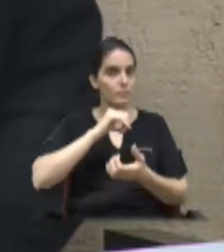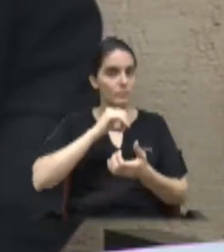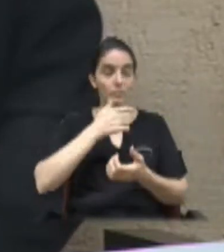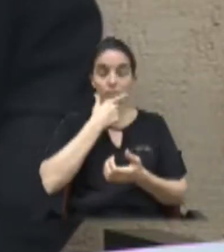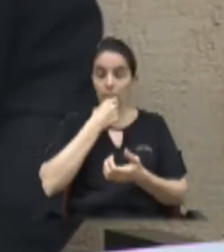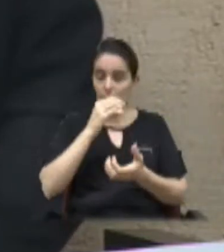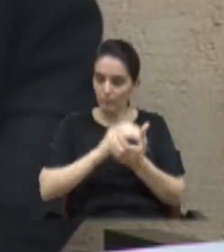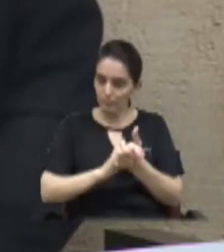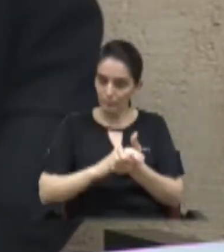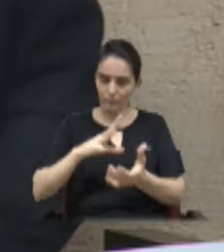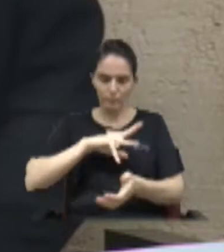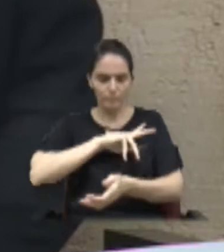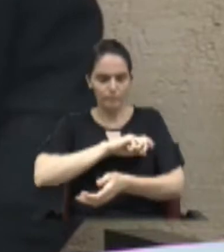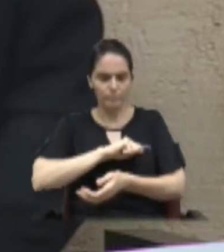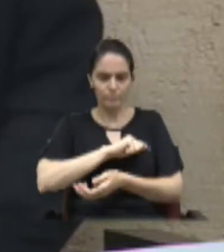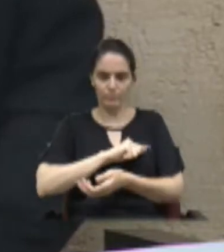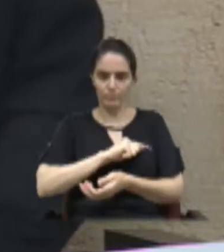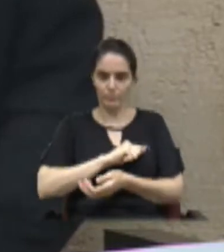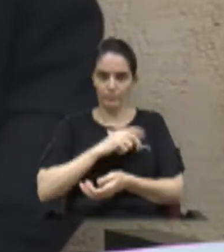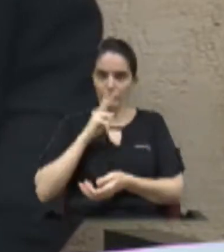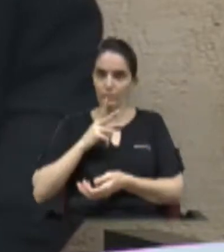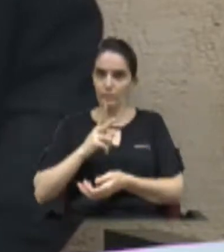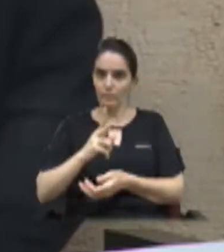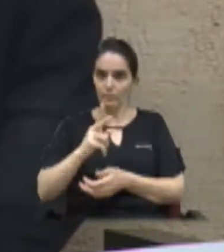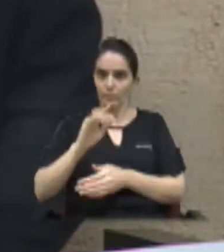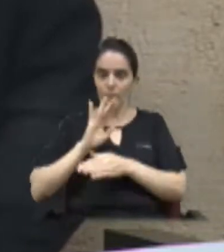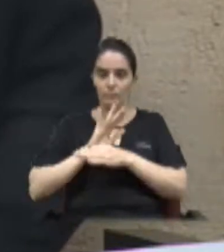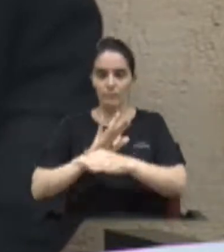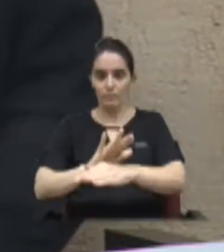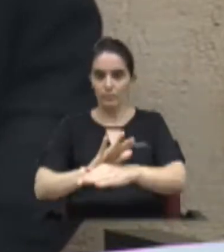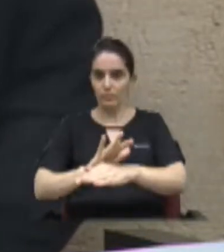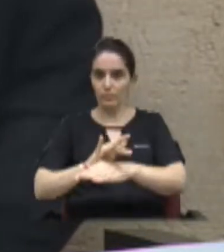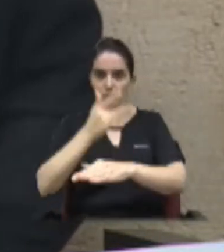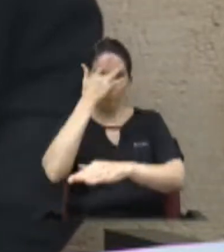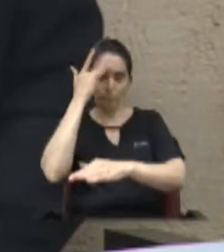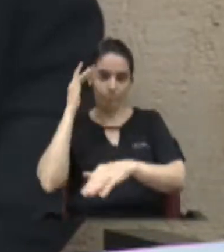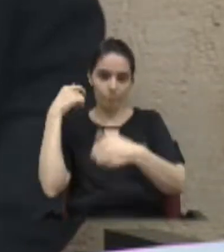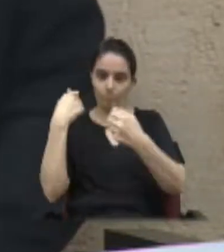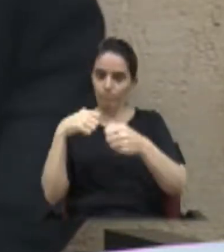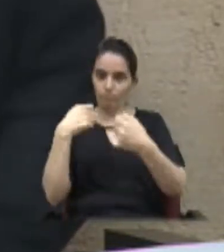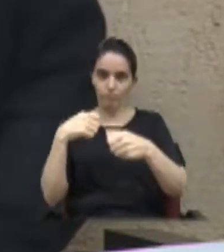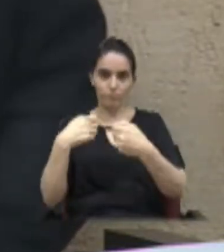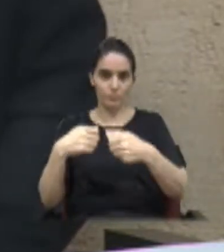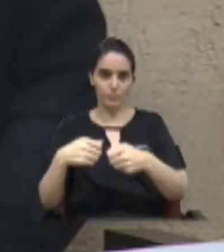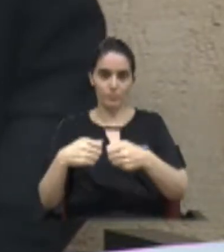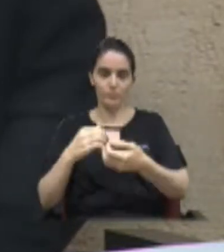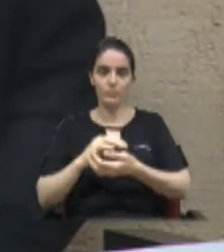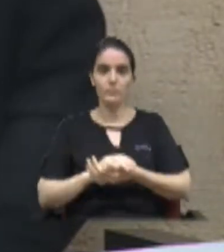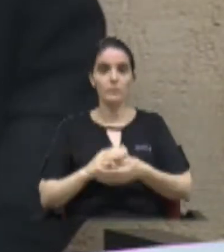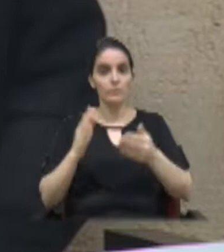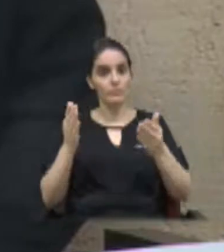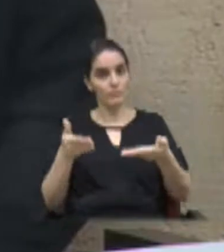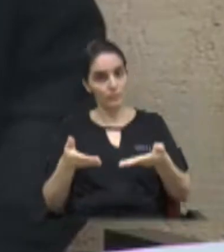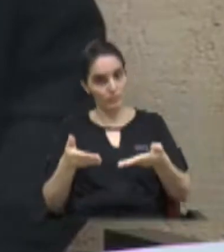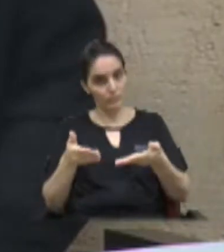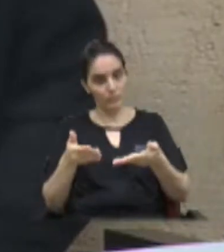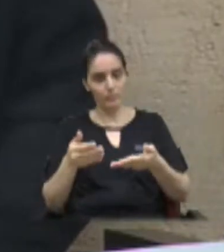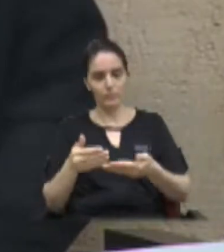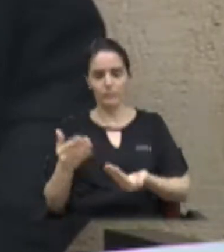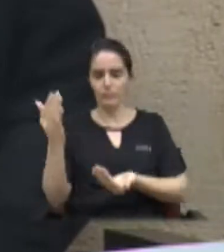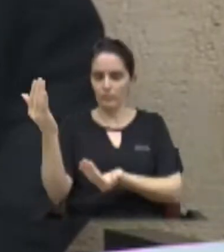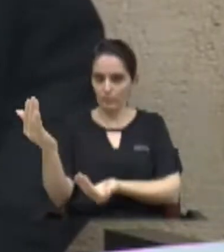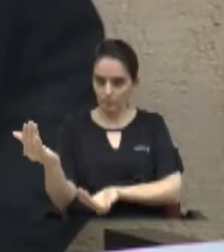e amoroso, sempre disposto a ajudar quem precisava. assim, nesta noite, queremos